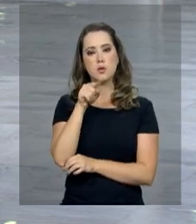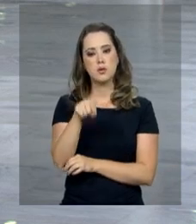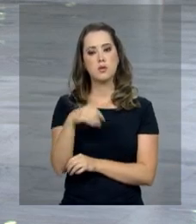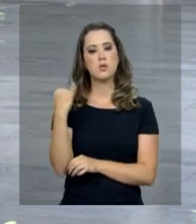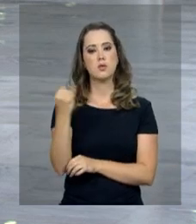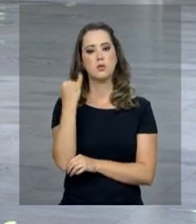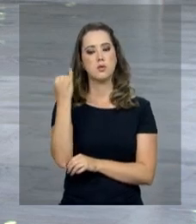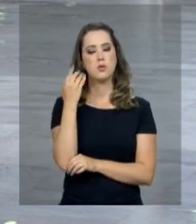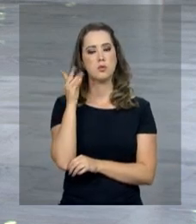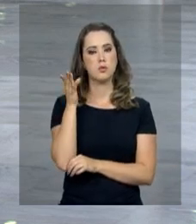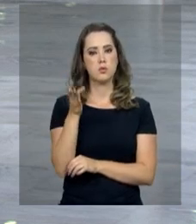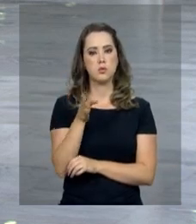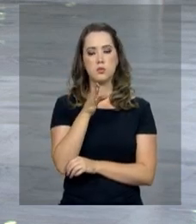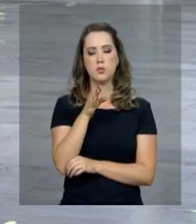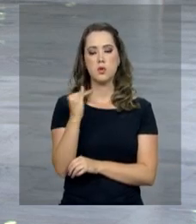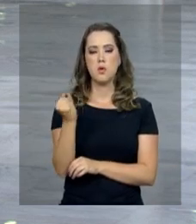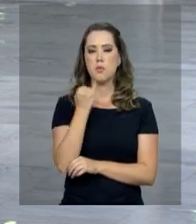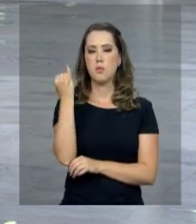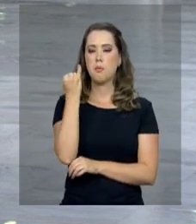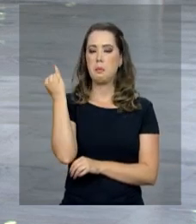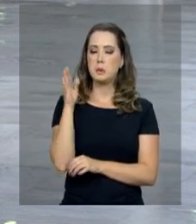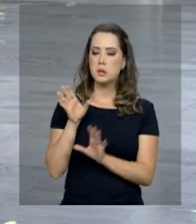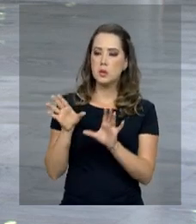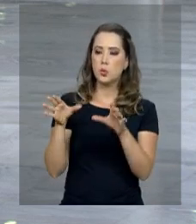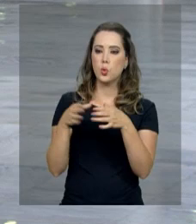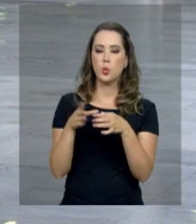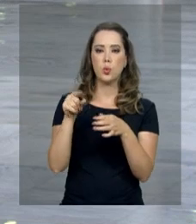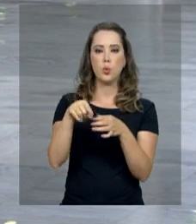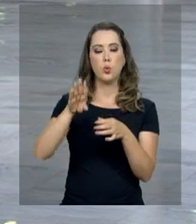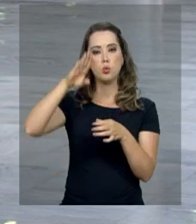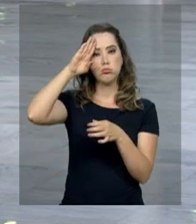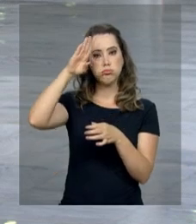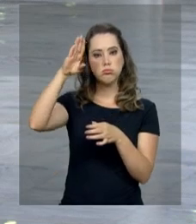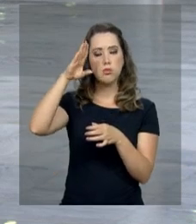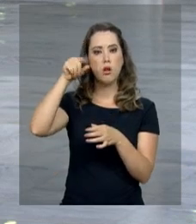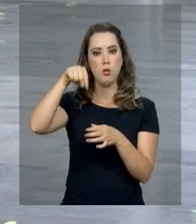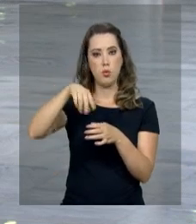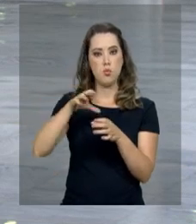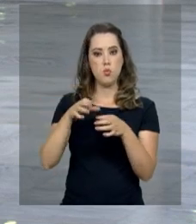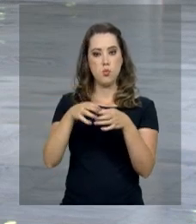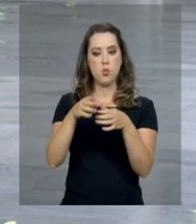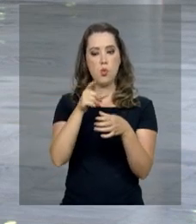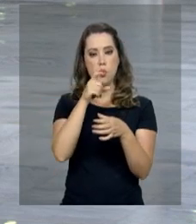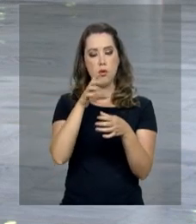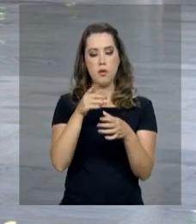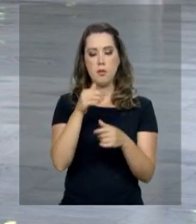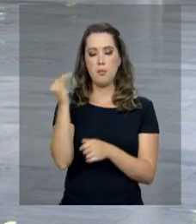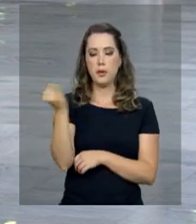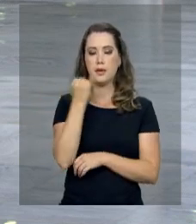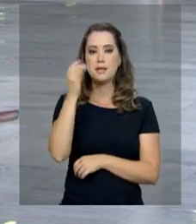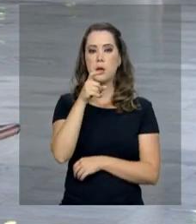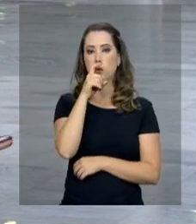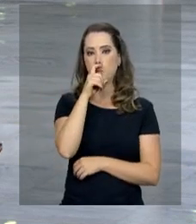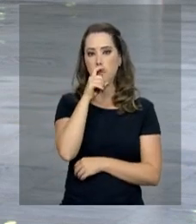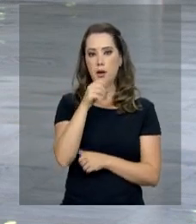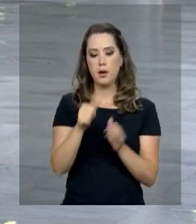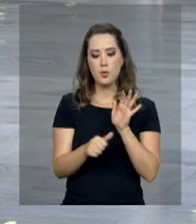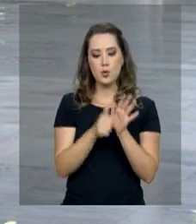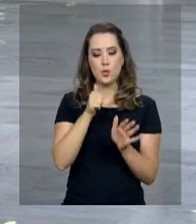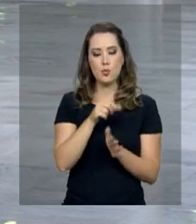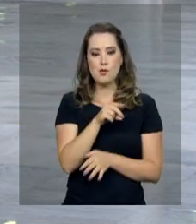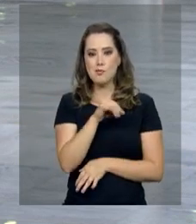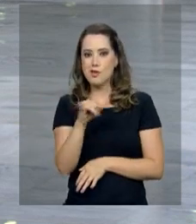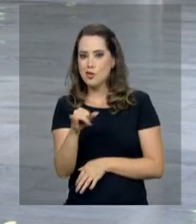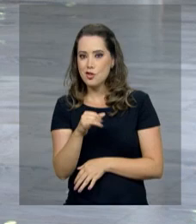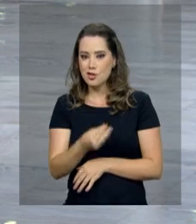essa extensão, é um reconhecimento da importância da presença do pai nos primeiros dias de vida da criança, quando